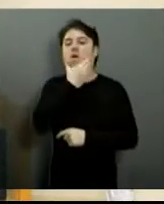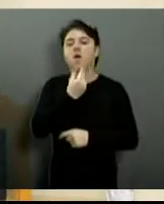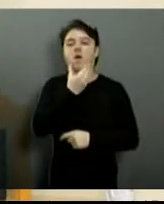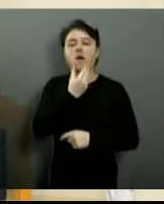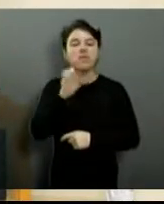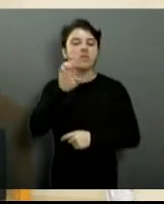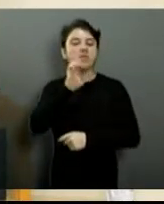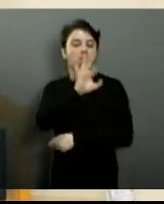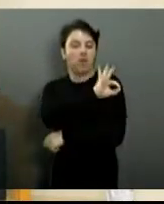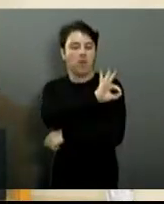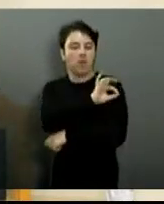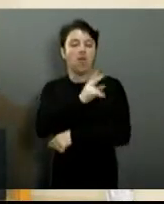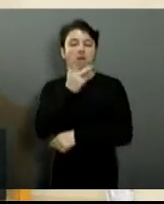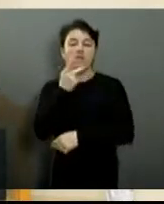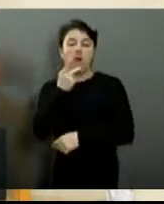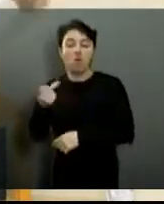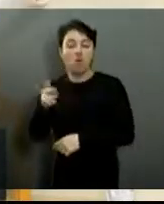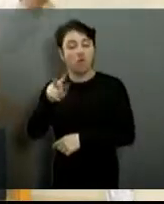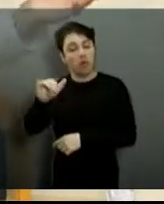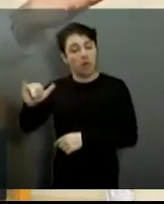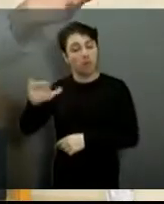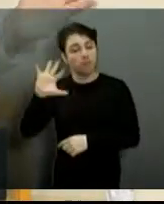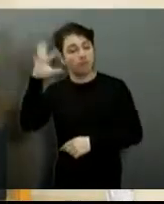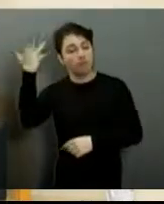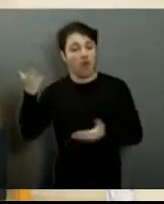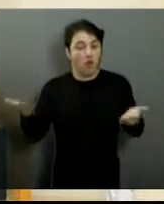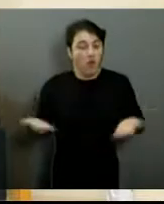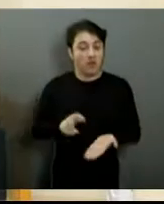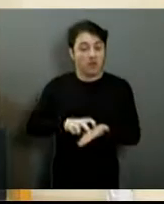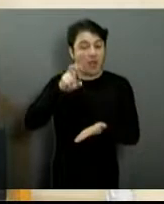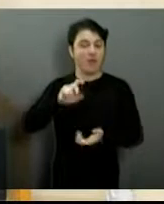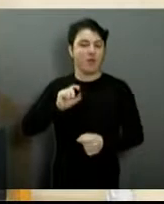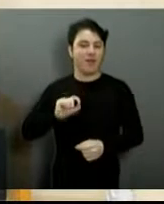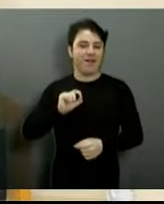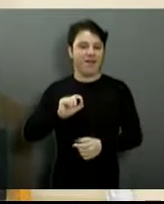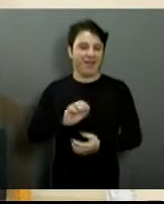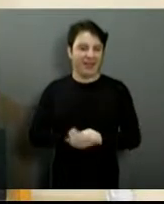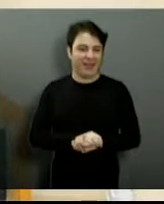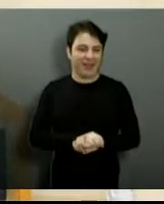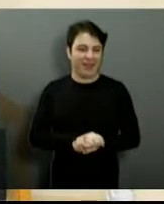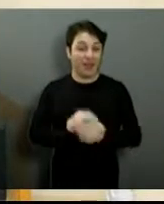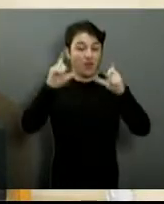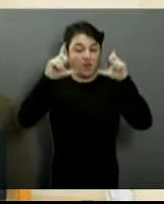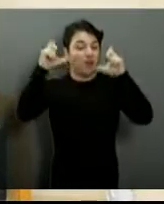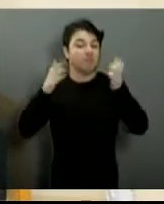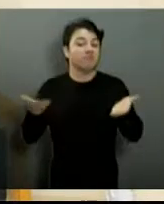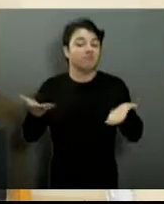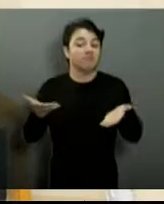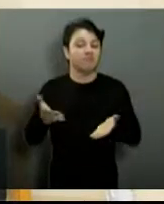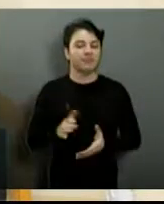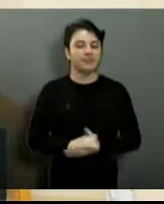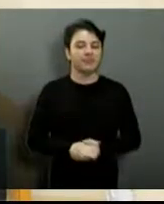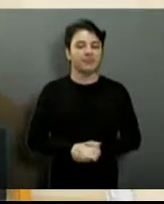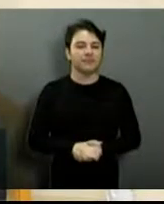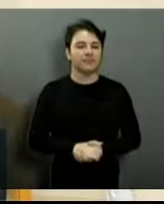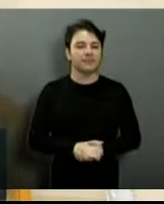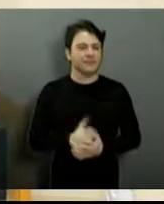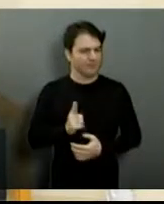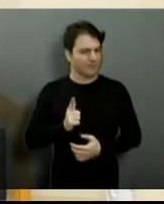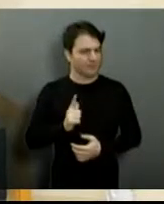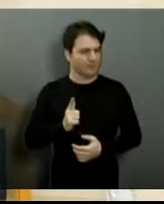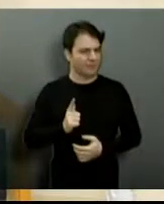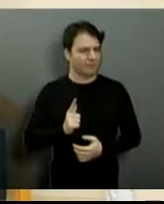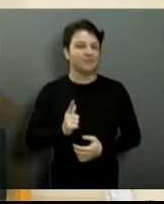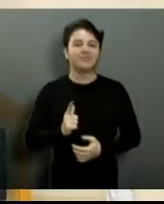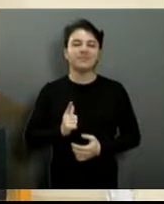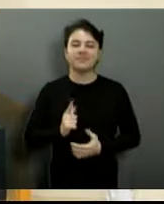que seria resolvido o problema. E hoje de manhã... Cadê a próxima foto? Acho que tem a outra,